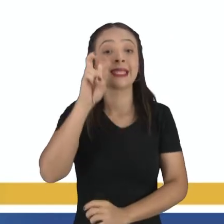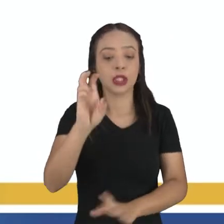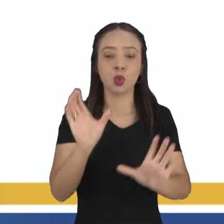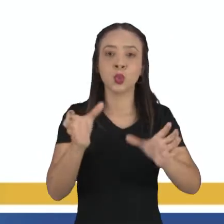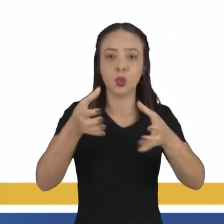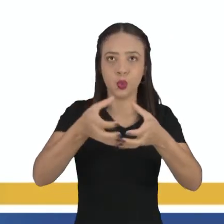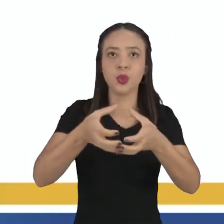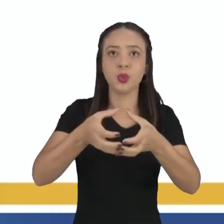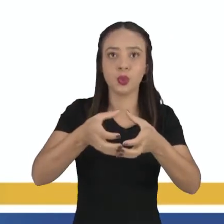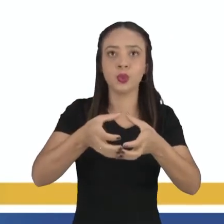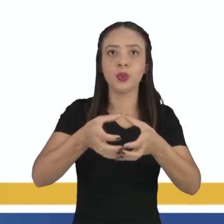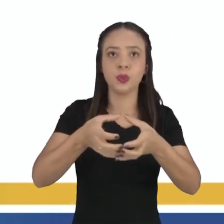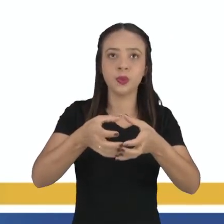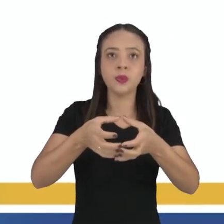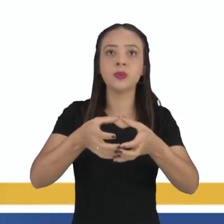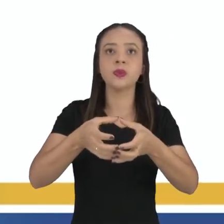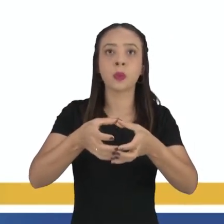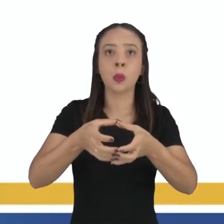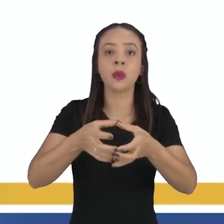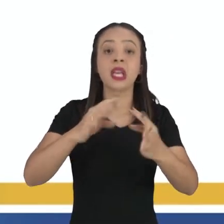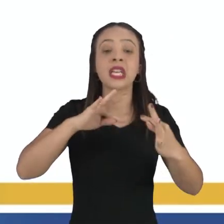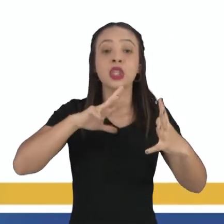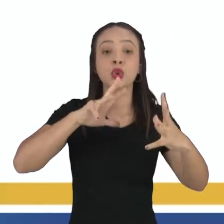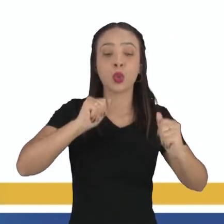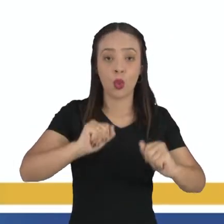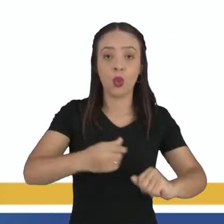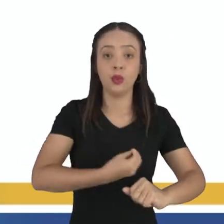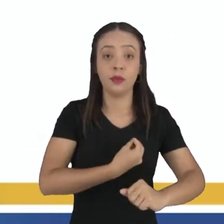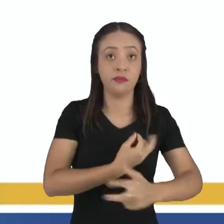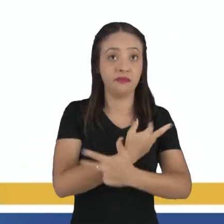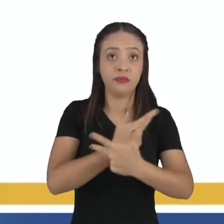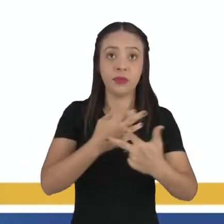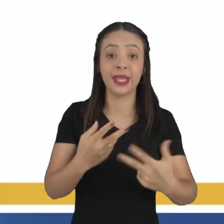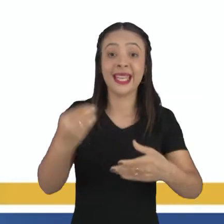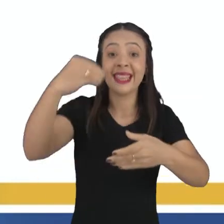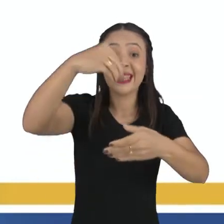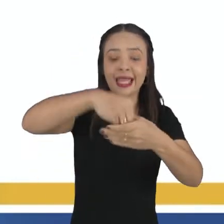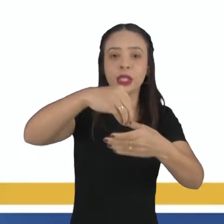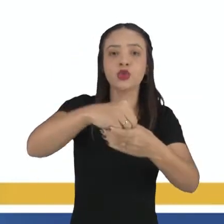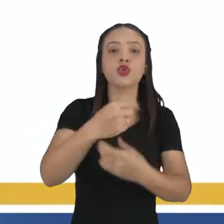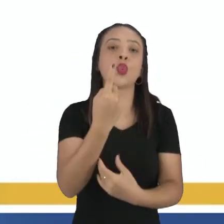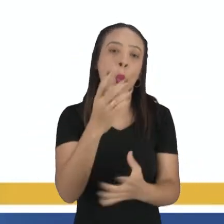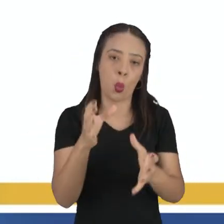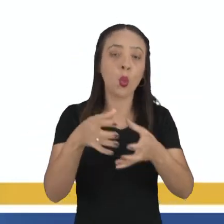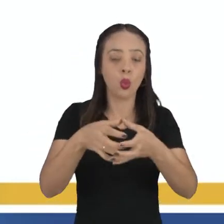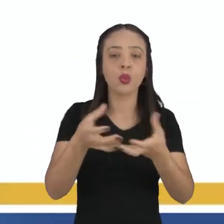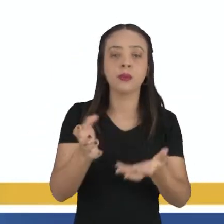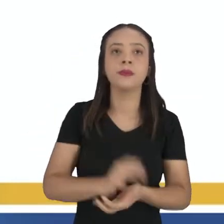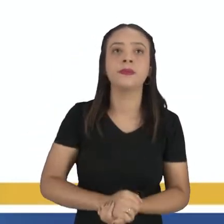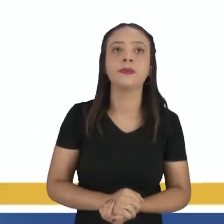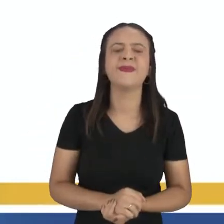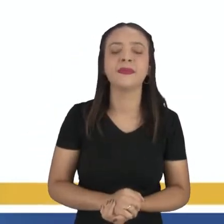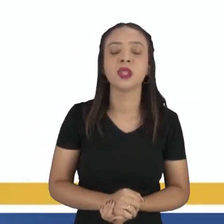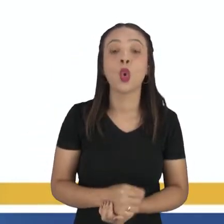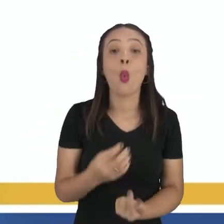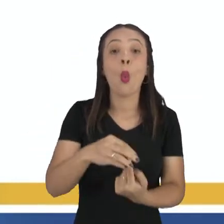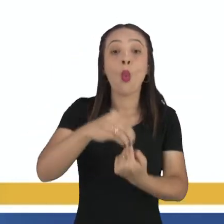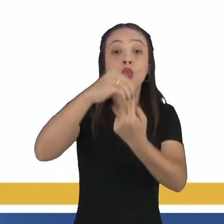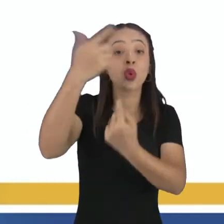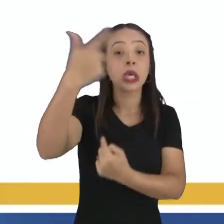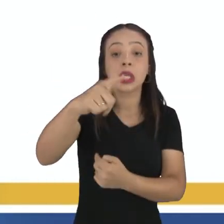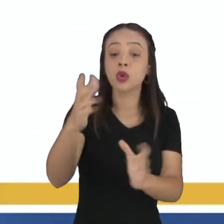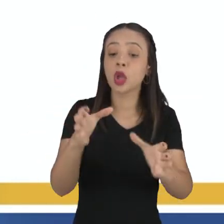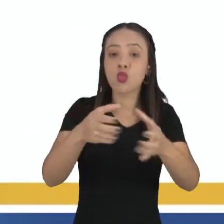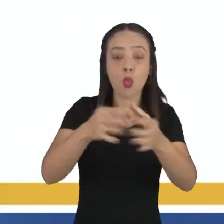reinos, nós temos 5 grandes grupos, onde todos os seres vivos estão incluídos dentro de um grupo. O único ser que não está